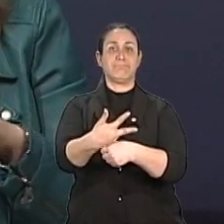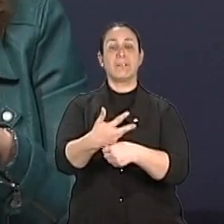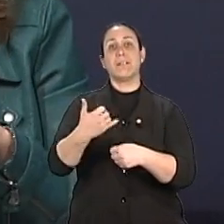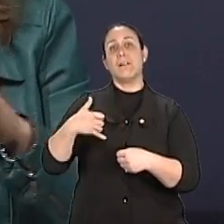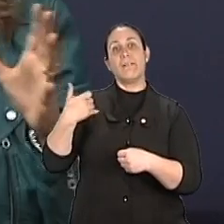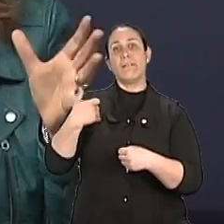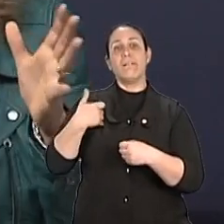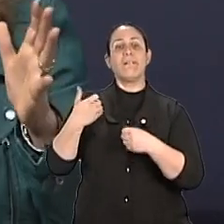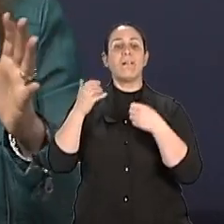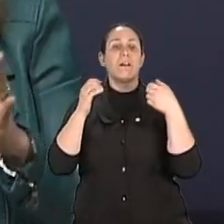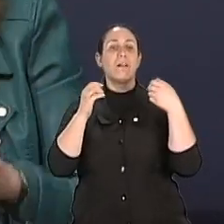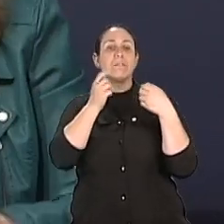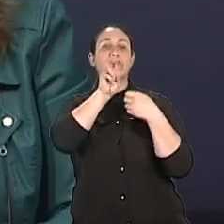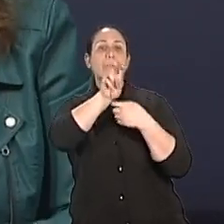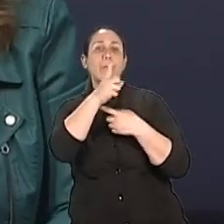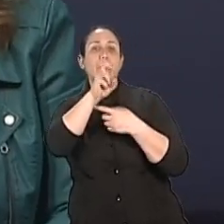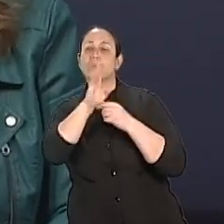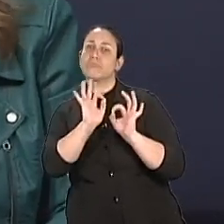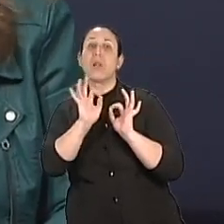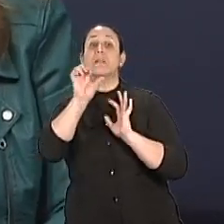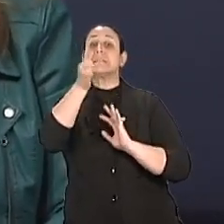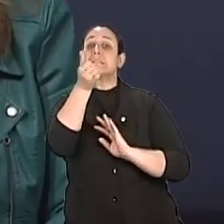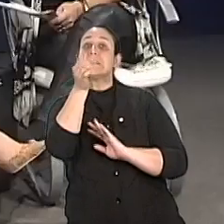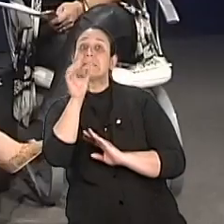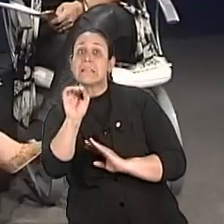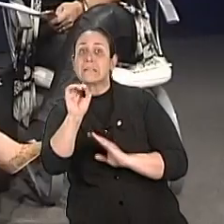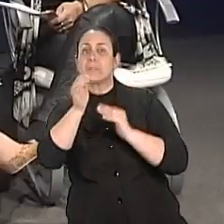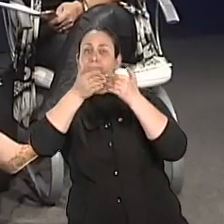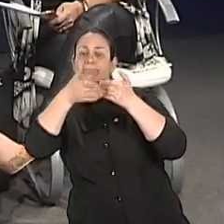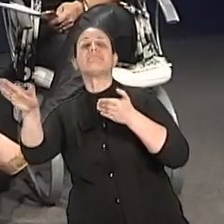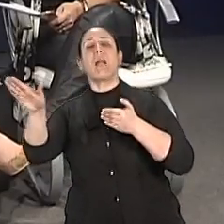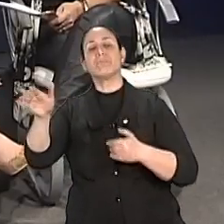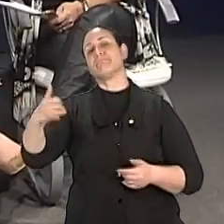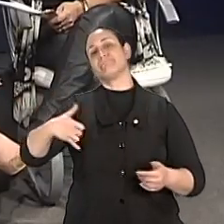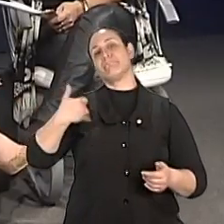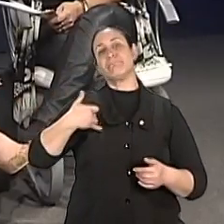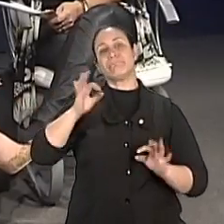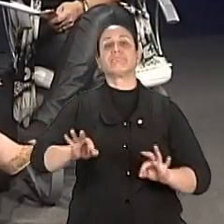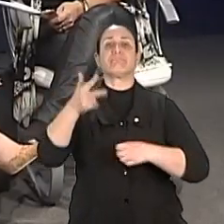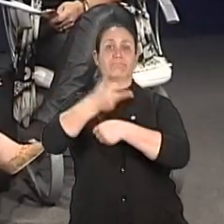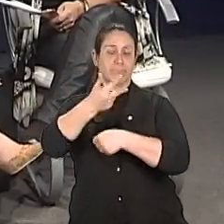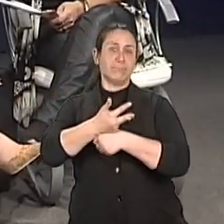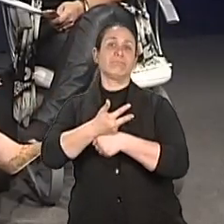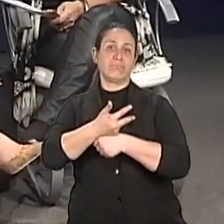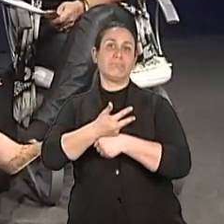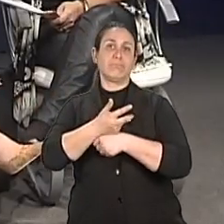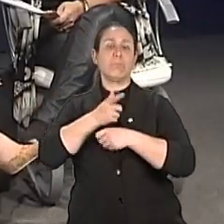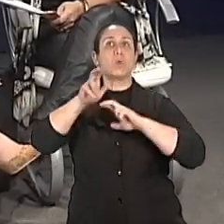aposentadoria, né? E indo para a velhice, né? Ou seja, uma modificação neste contexto, uma